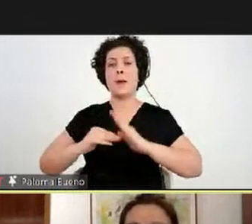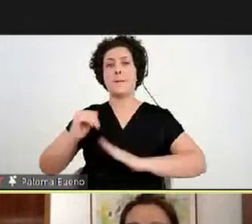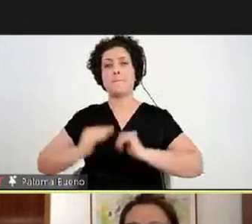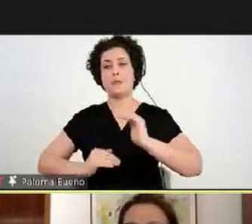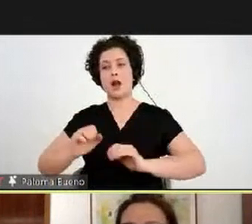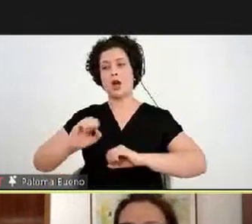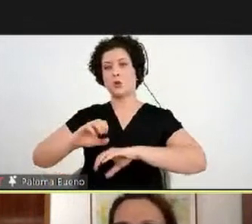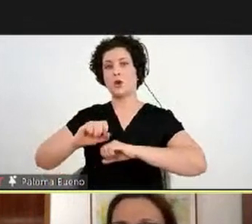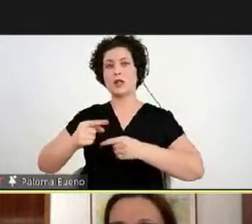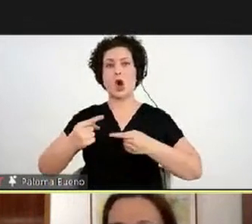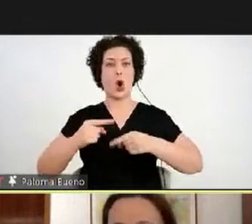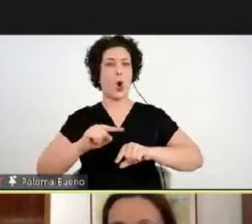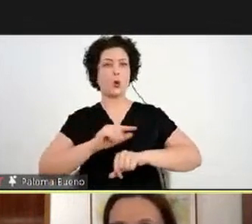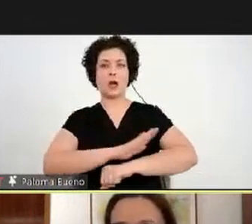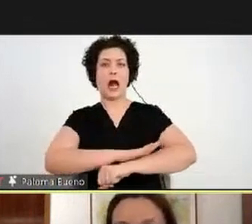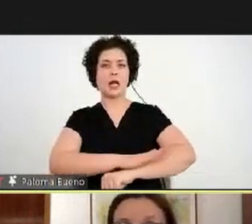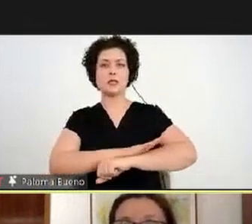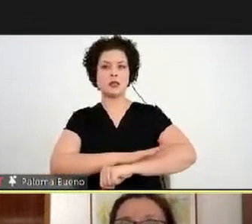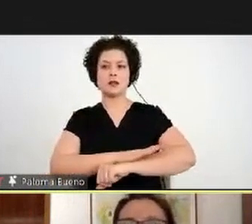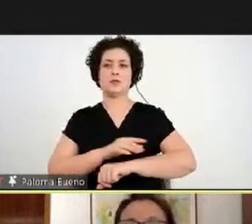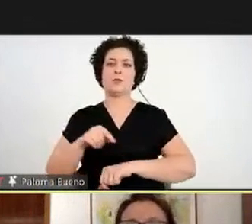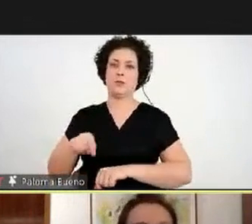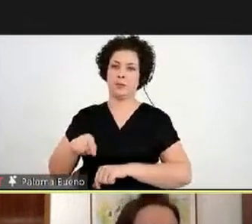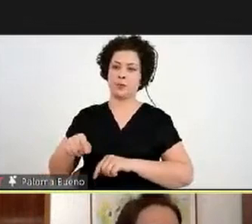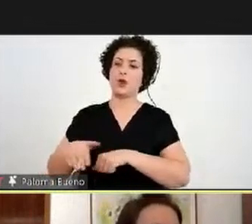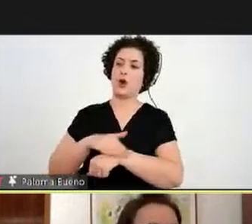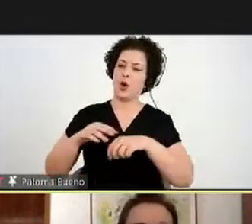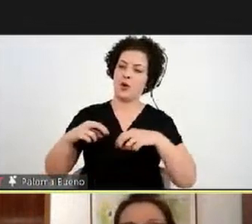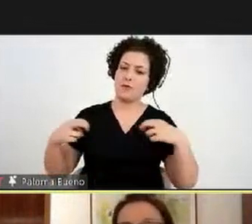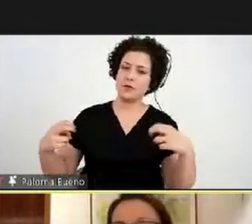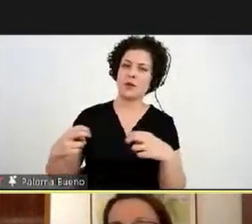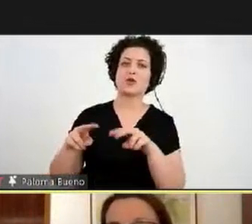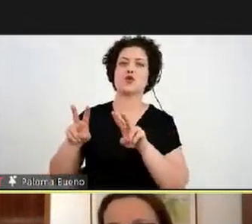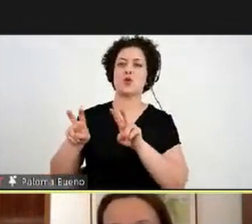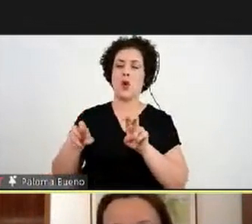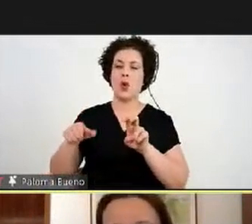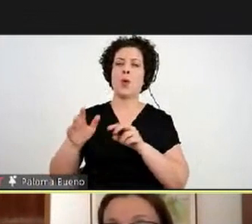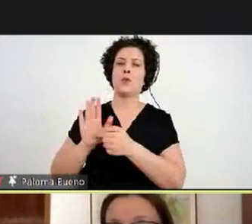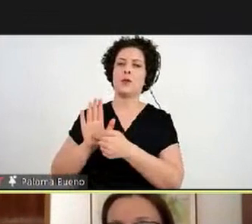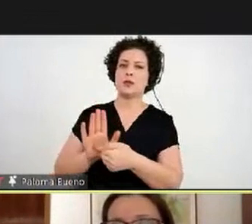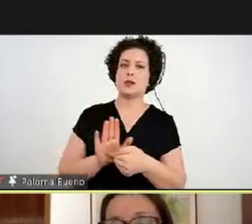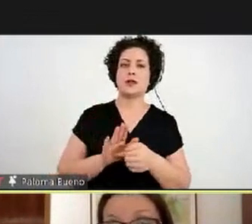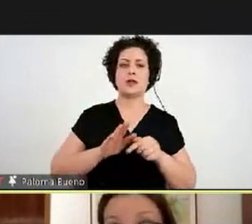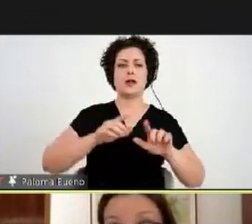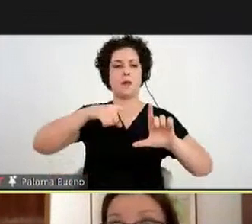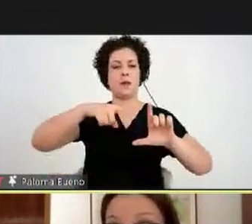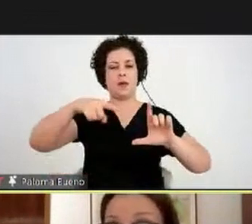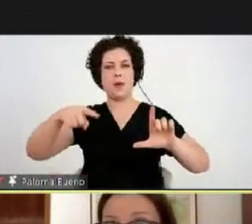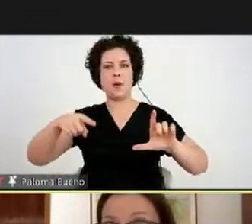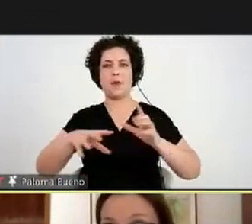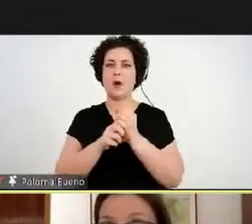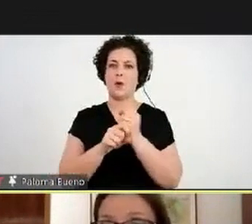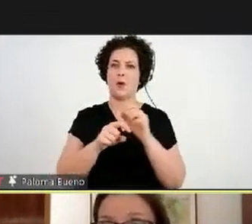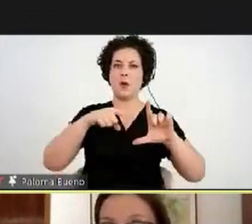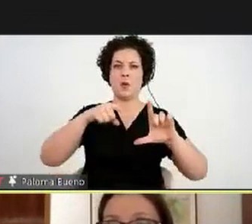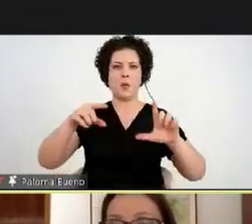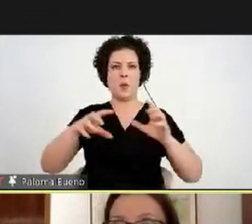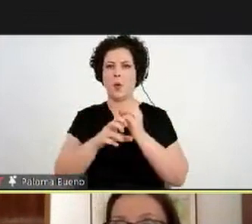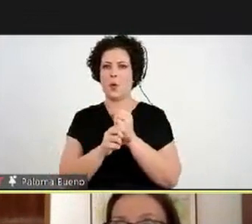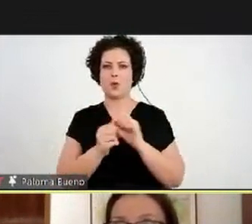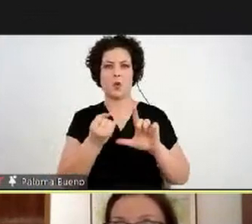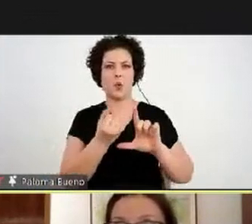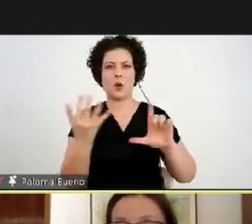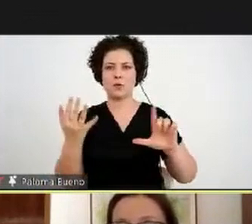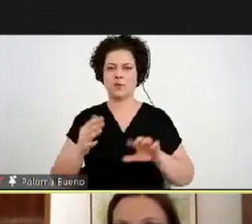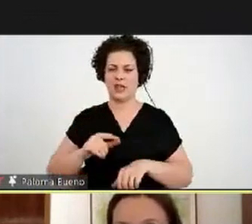Então, nós conversamos sobre essa obra e apresentamos estatísticas, enfim, eu acho que eu estou passando meu tempo, isso?